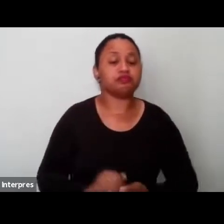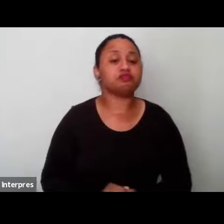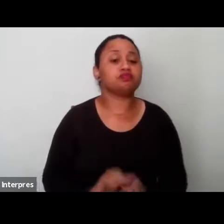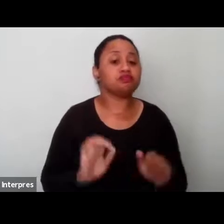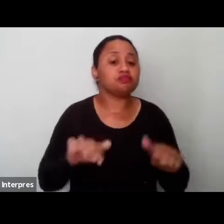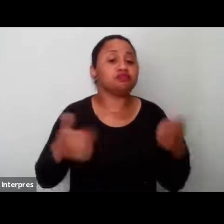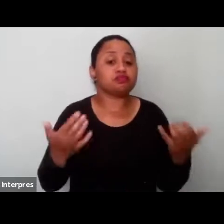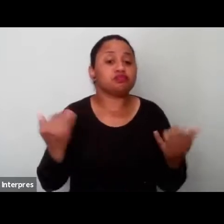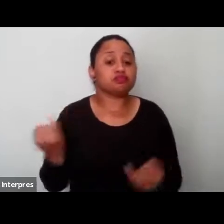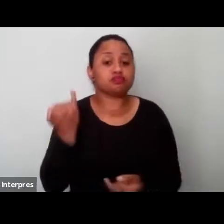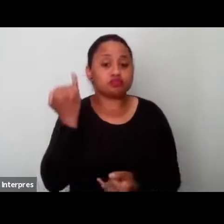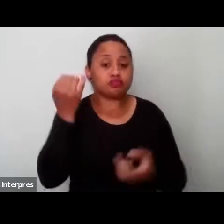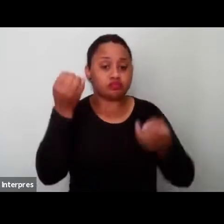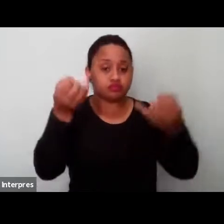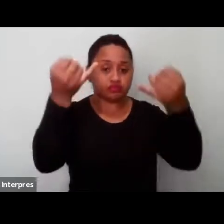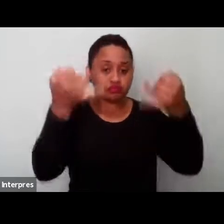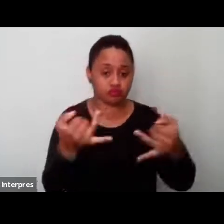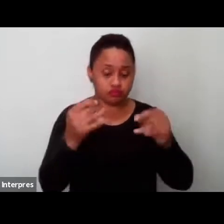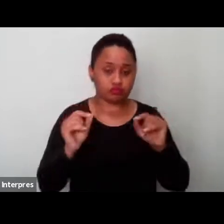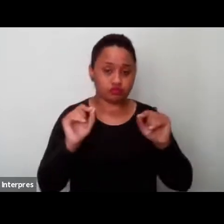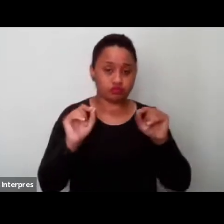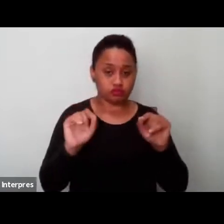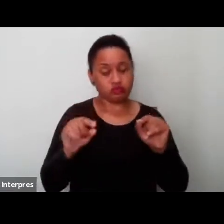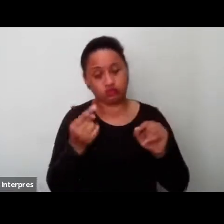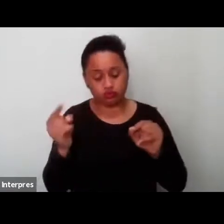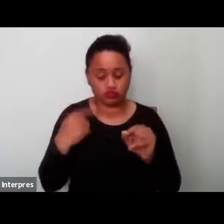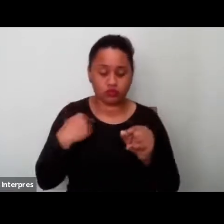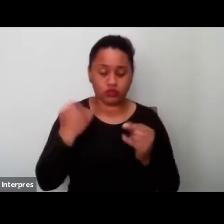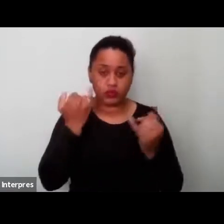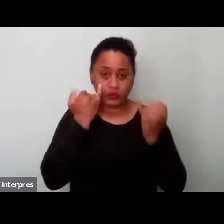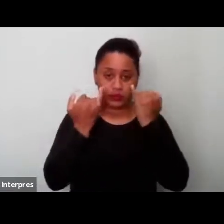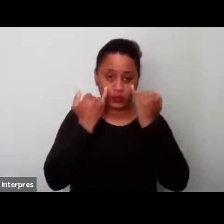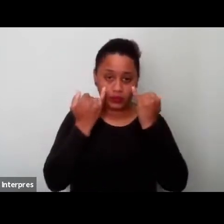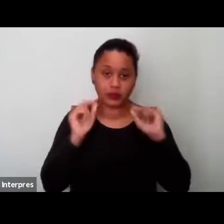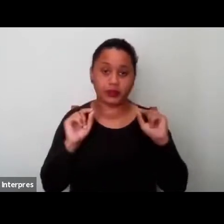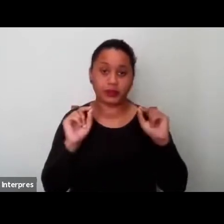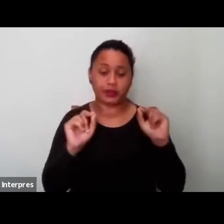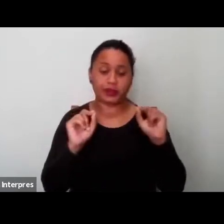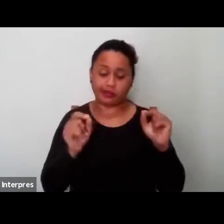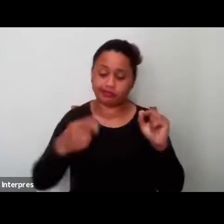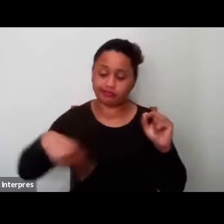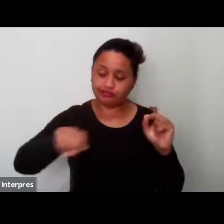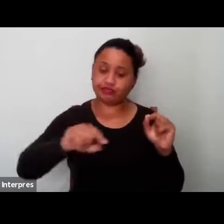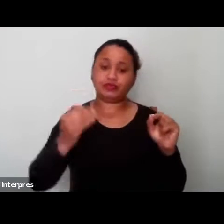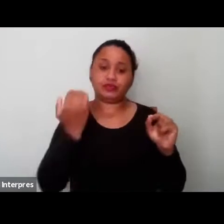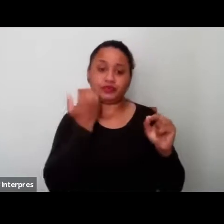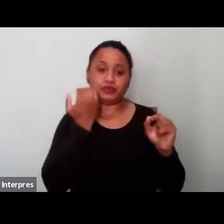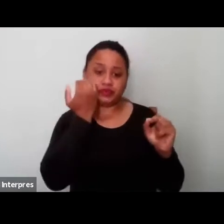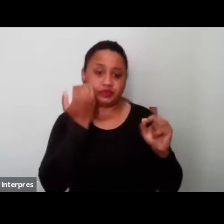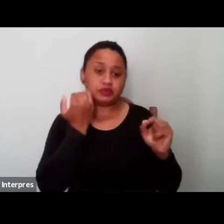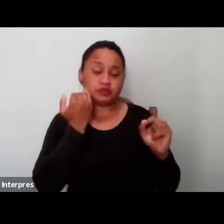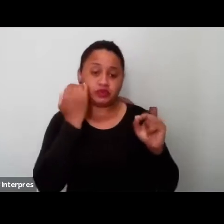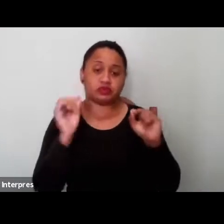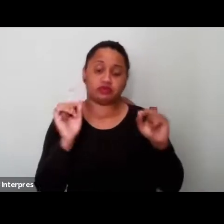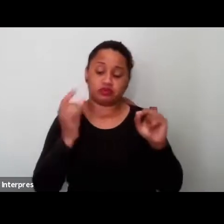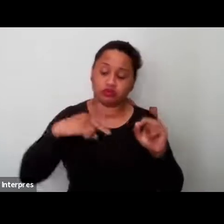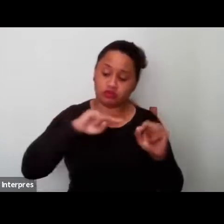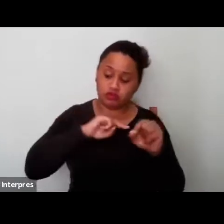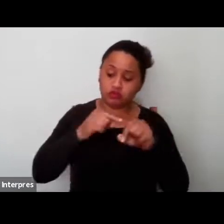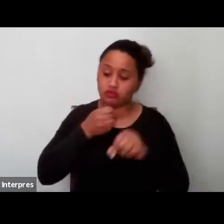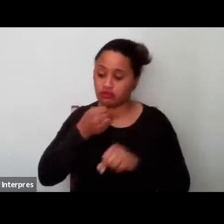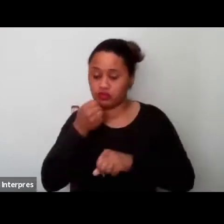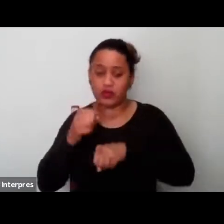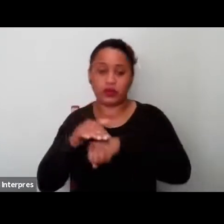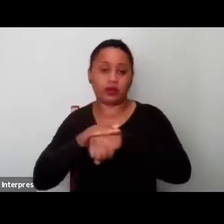colocar um outro dado, né, que essas, esses adolescentes, né, que nós entrevistamos, eles